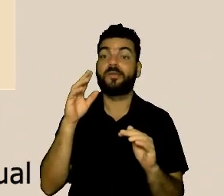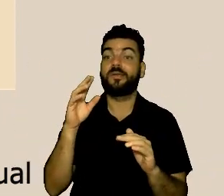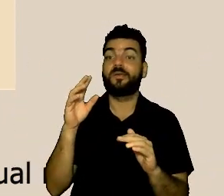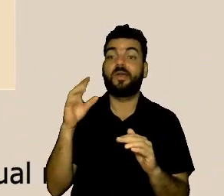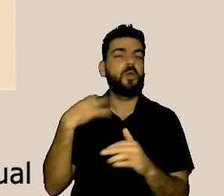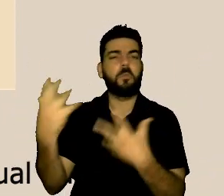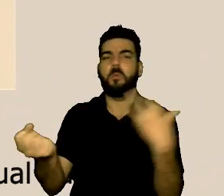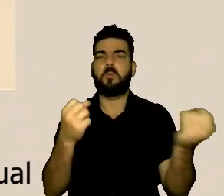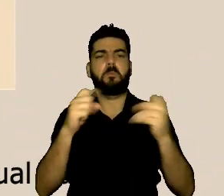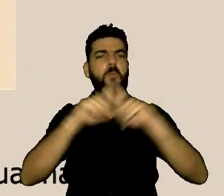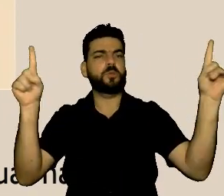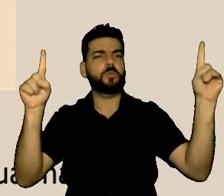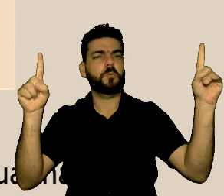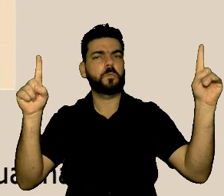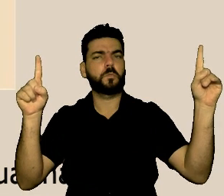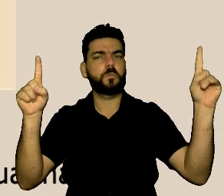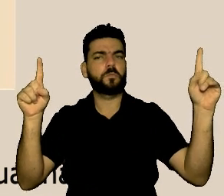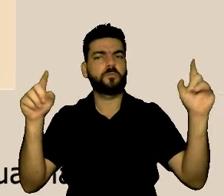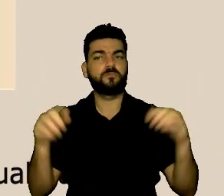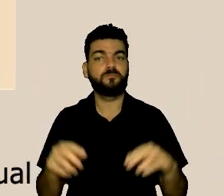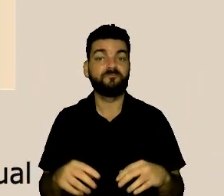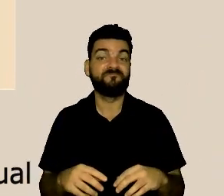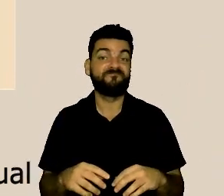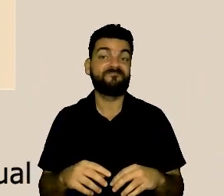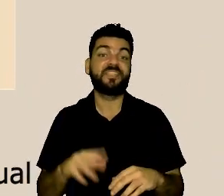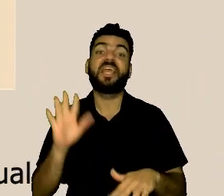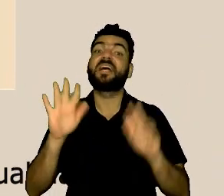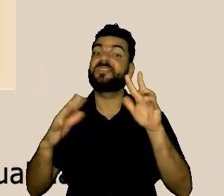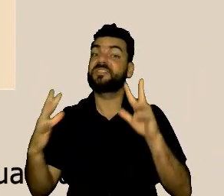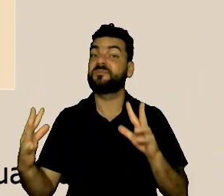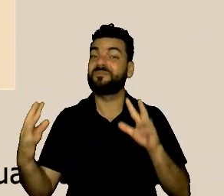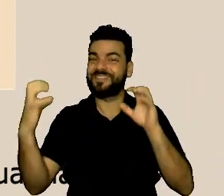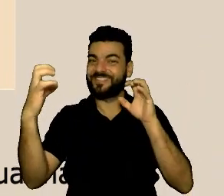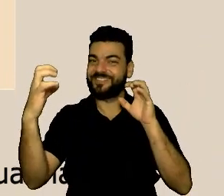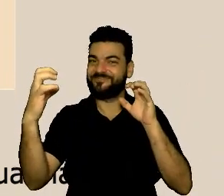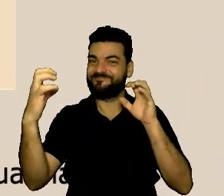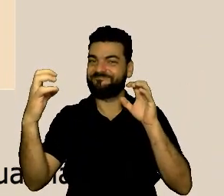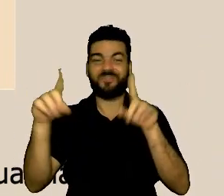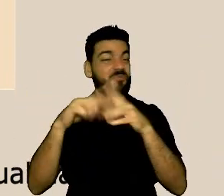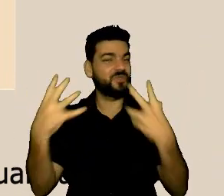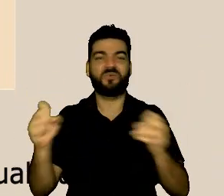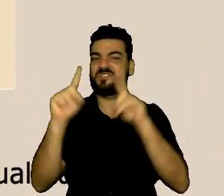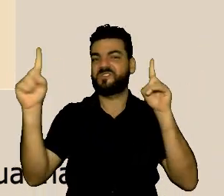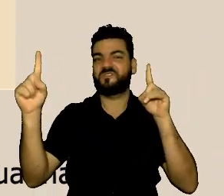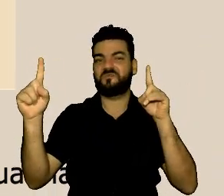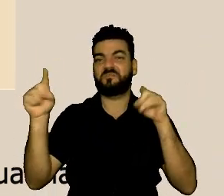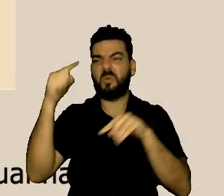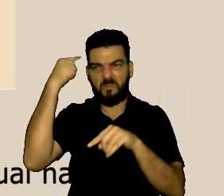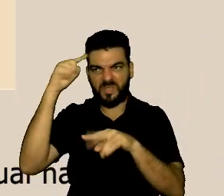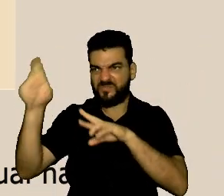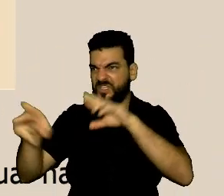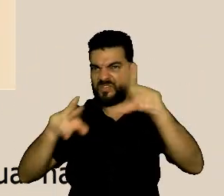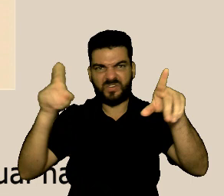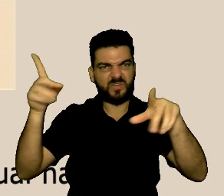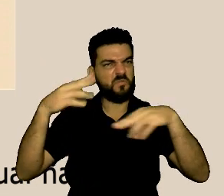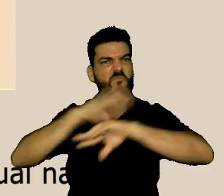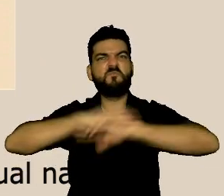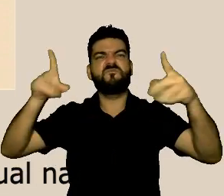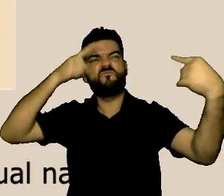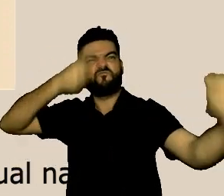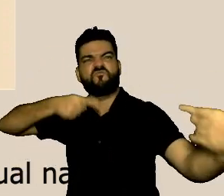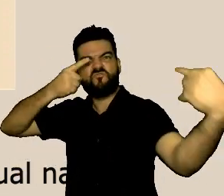forma inclusive as divergências que a gente tem em relação às ideias também não são aceitas